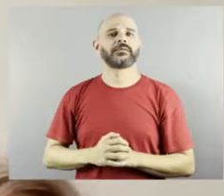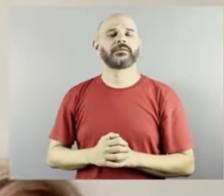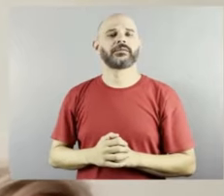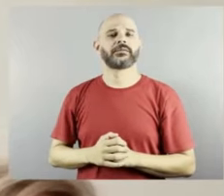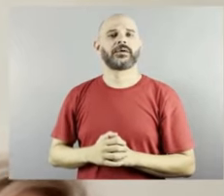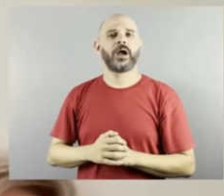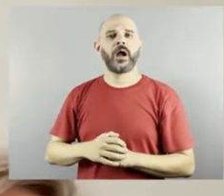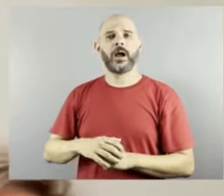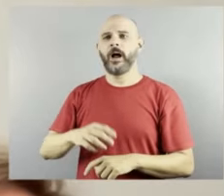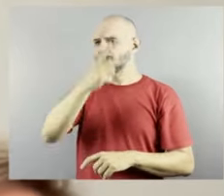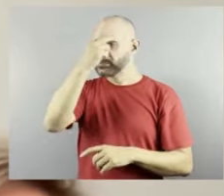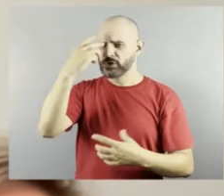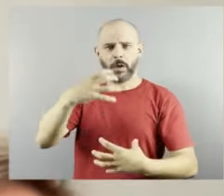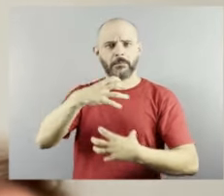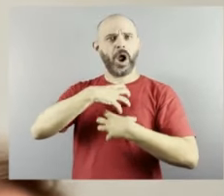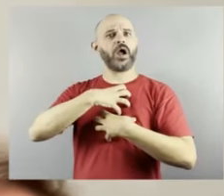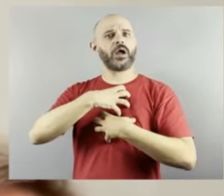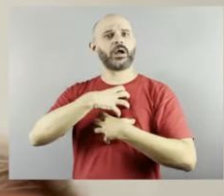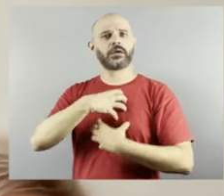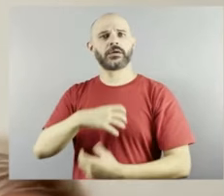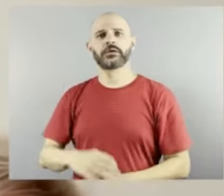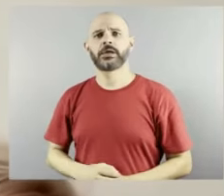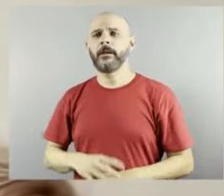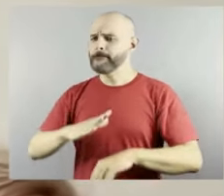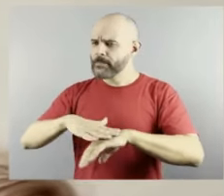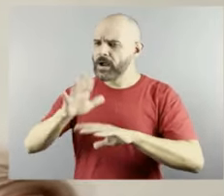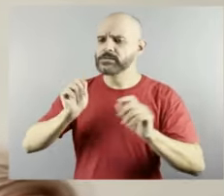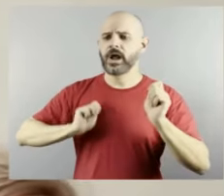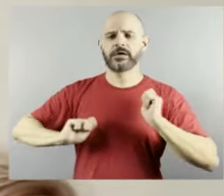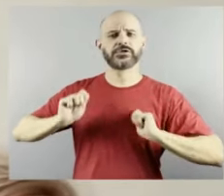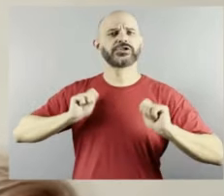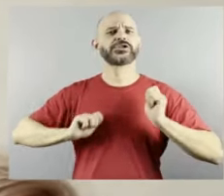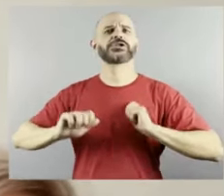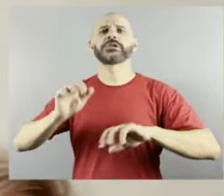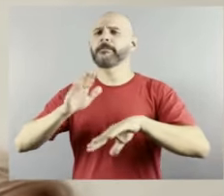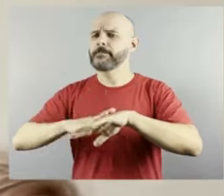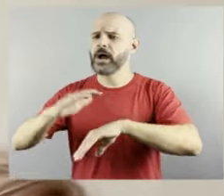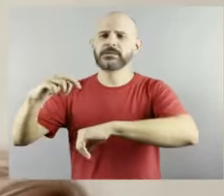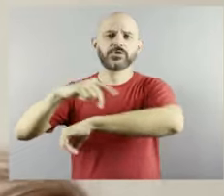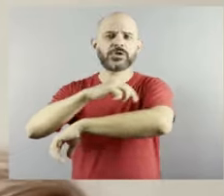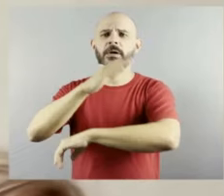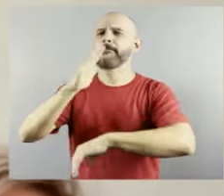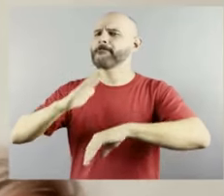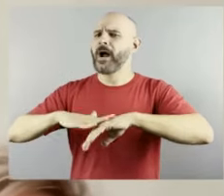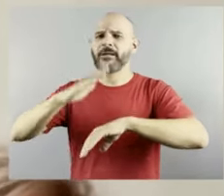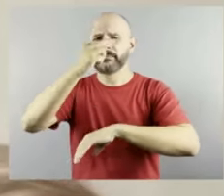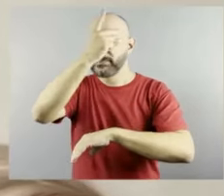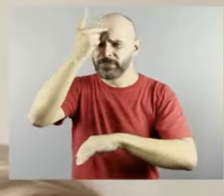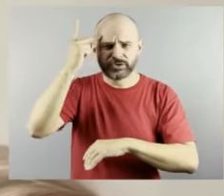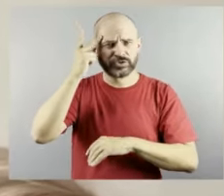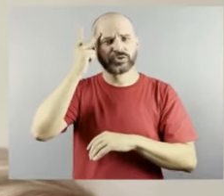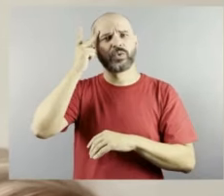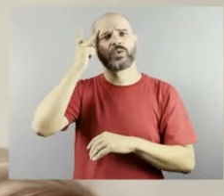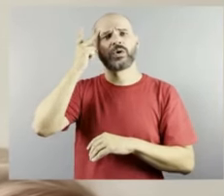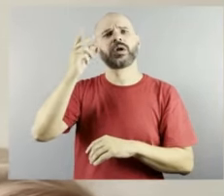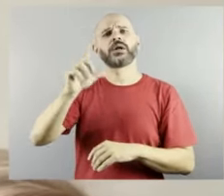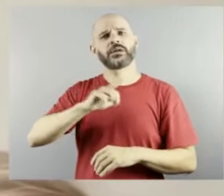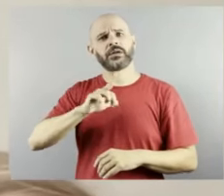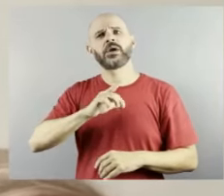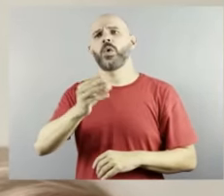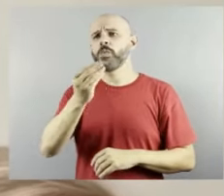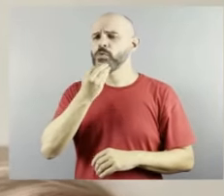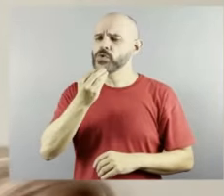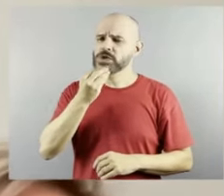mais mais pessoas tendo tendo a oportunidade de conviver né porque acho que